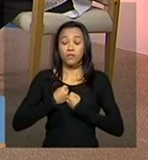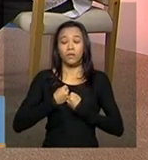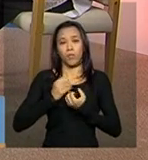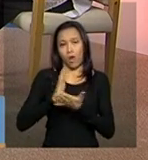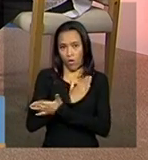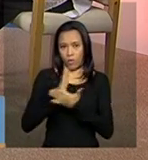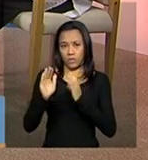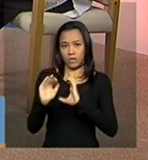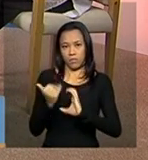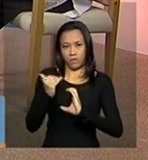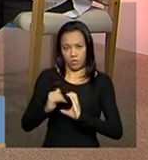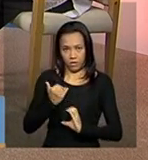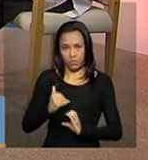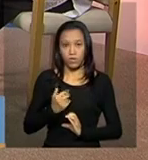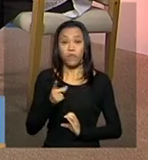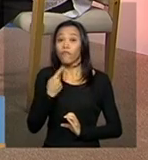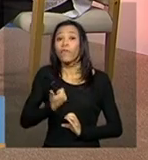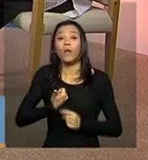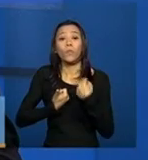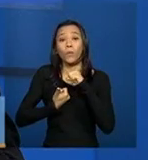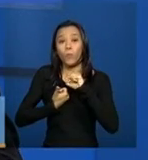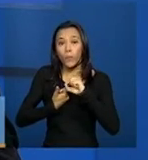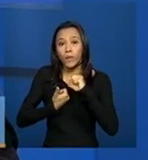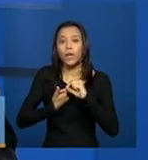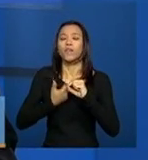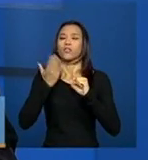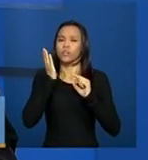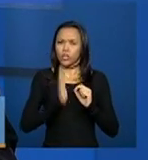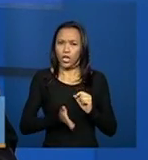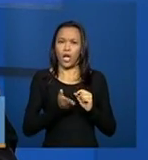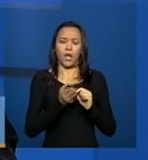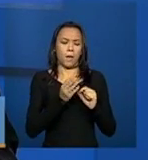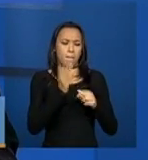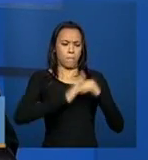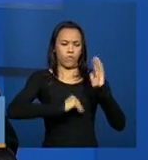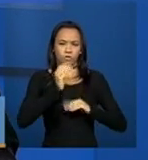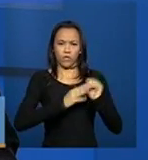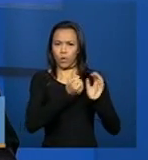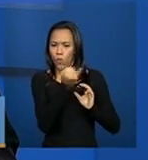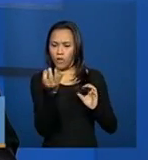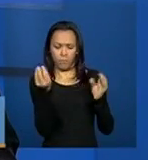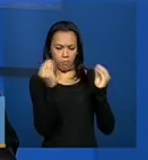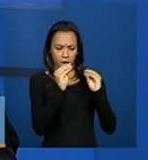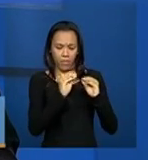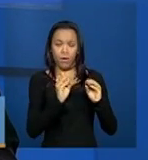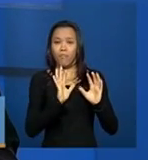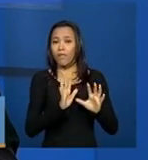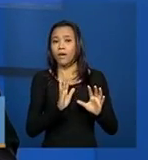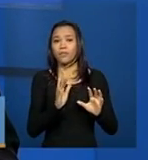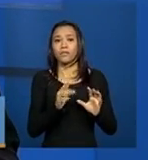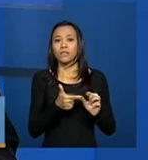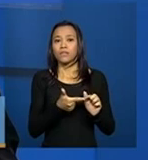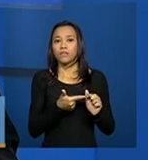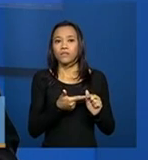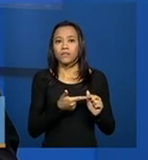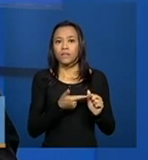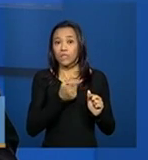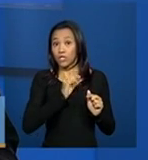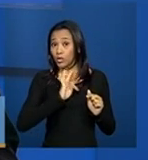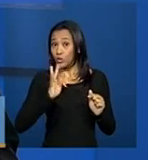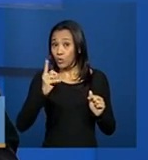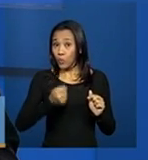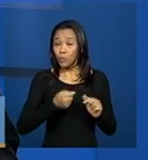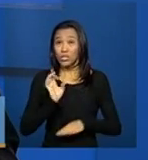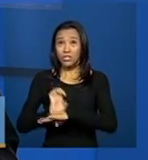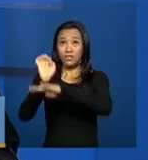e-mails dizendo que inseriu uma certa quantidade de profissionais e que não consegue inserir mais. De todos os casos que nós